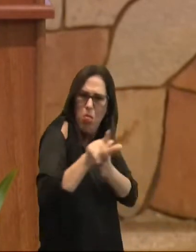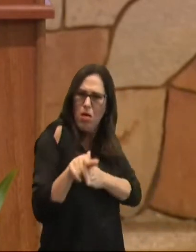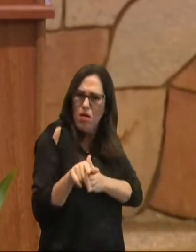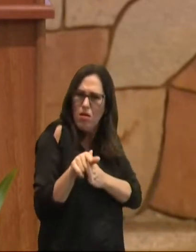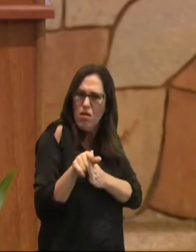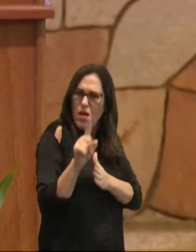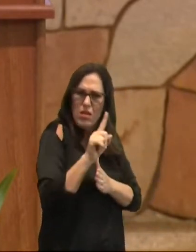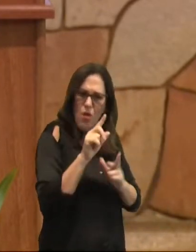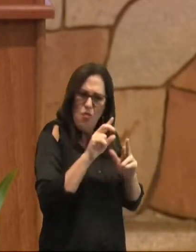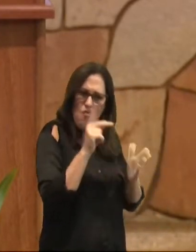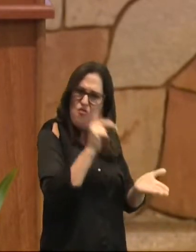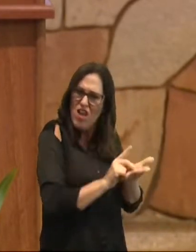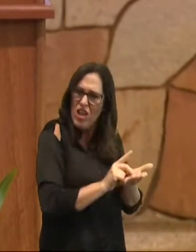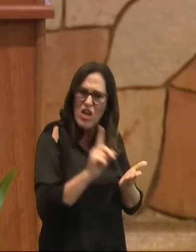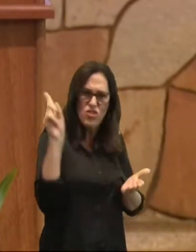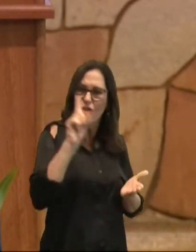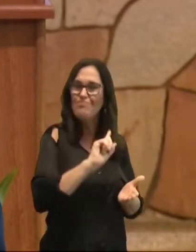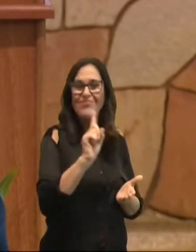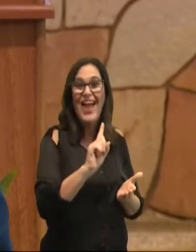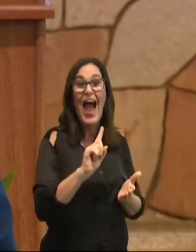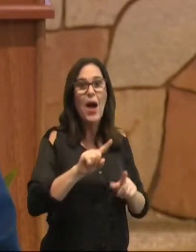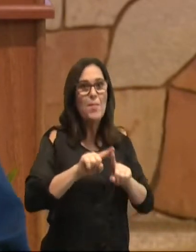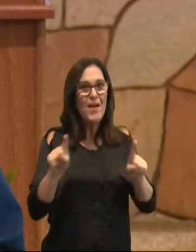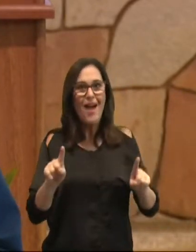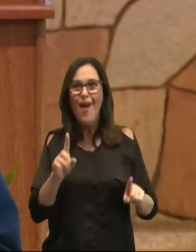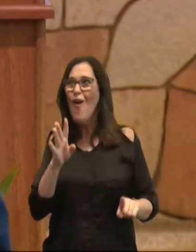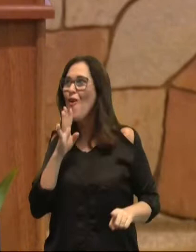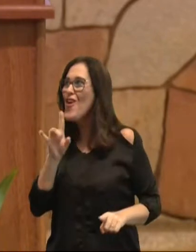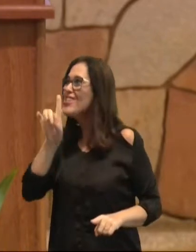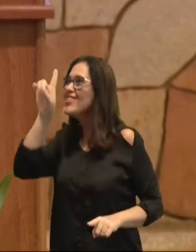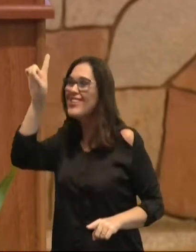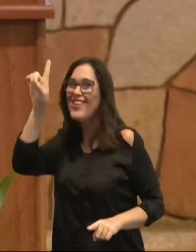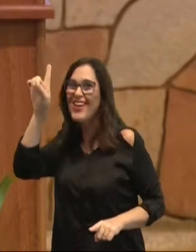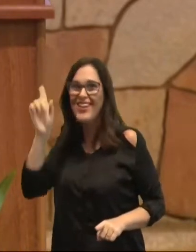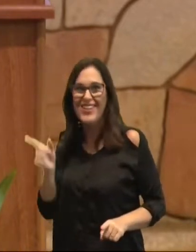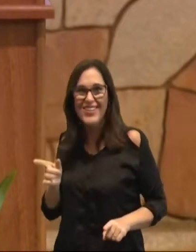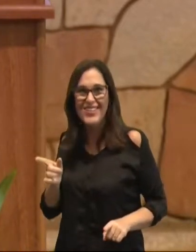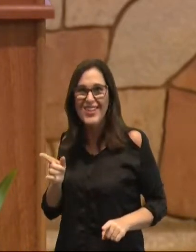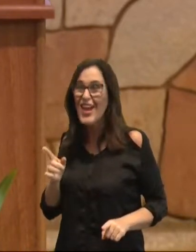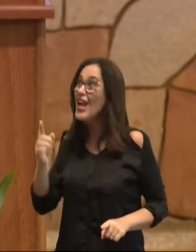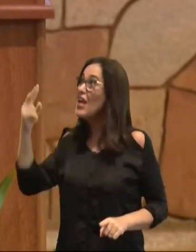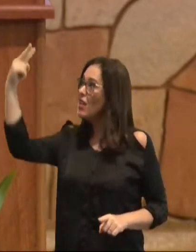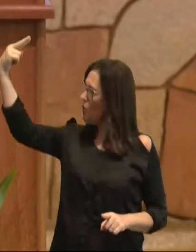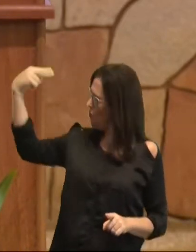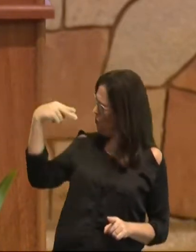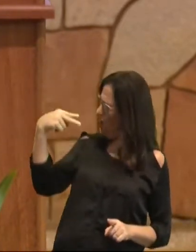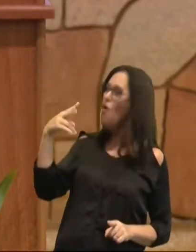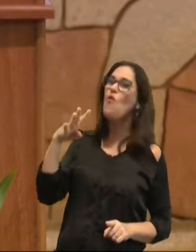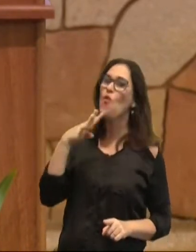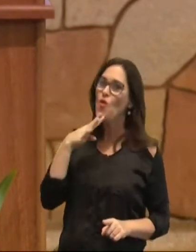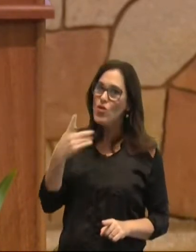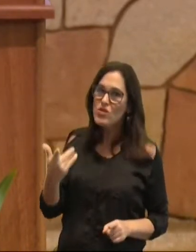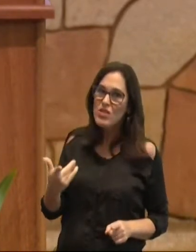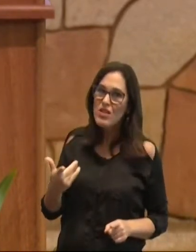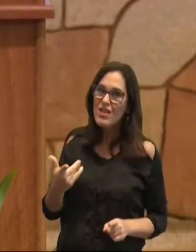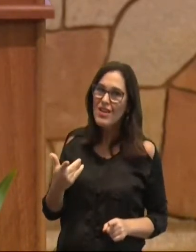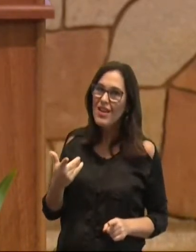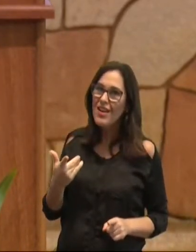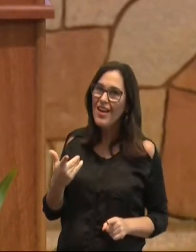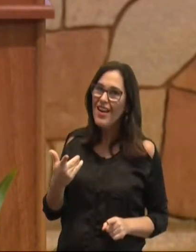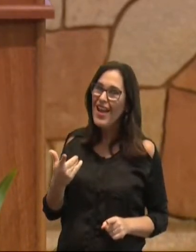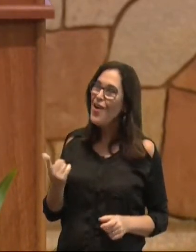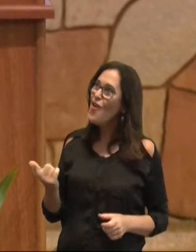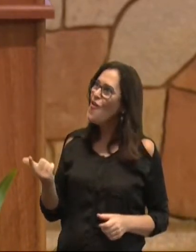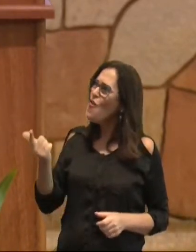não o são. Mas agora que conheceis a Deus, ou antes, sendo conhecidos por Deus, como estáis voltando outra